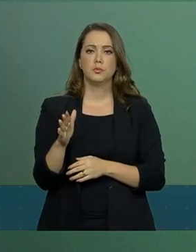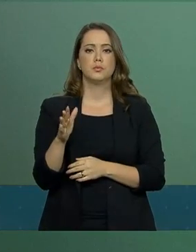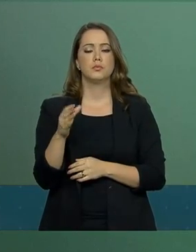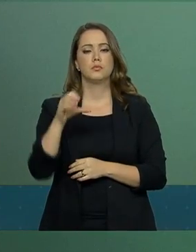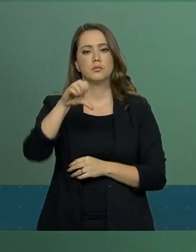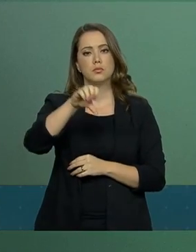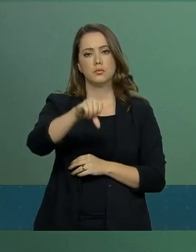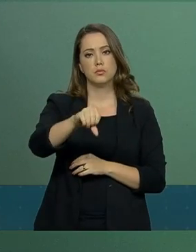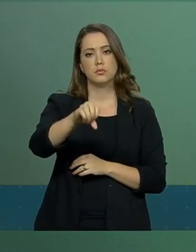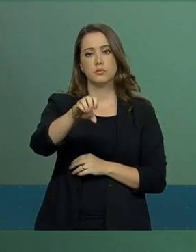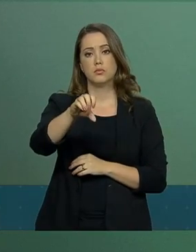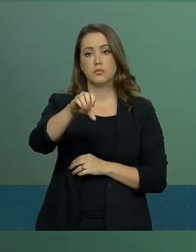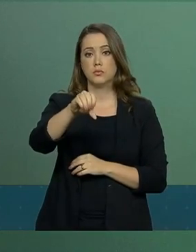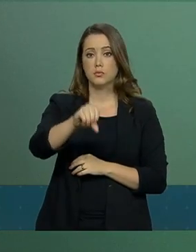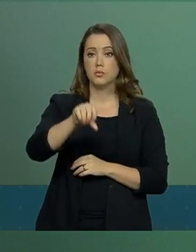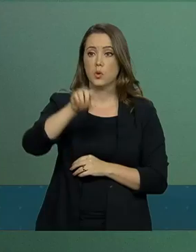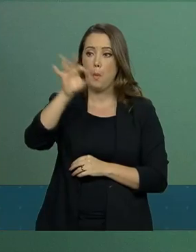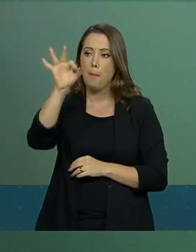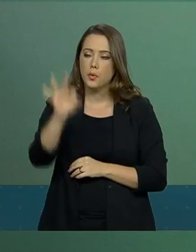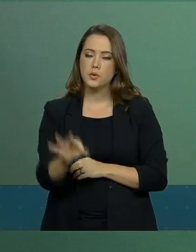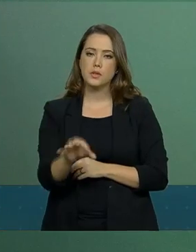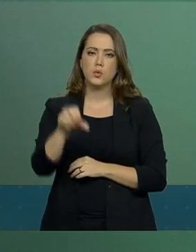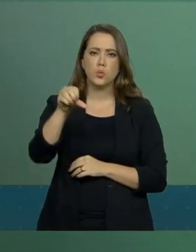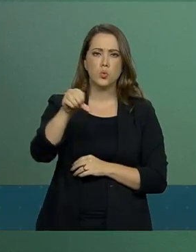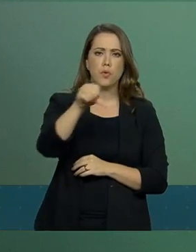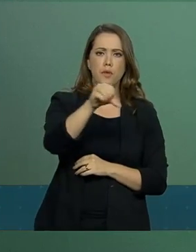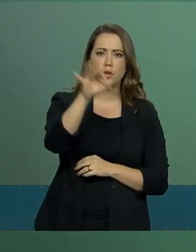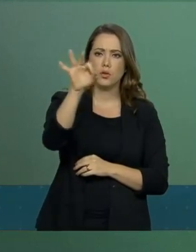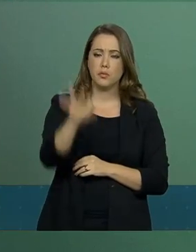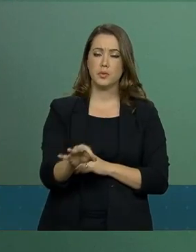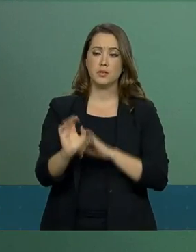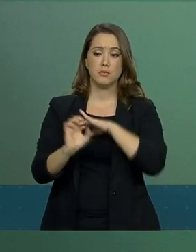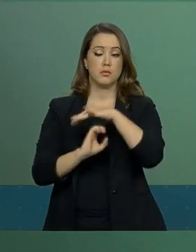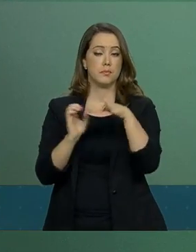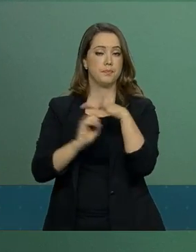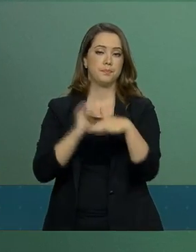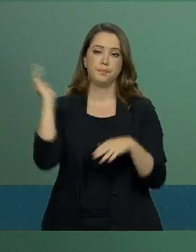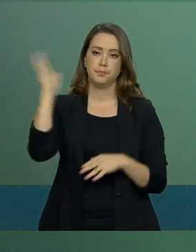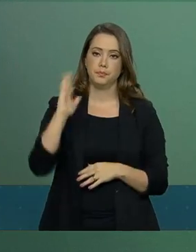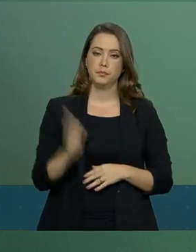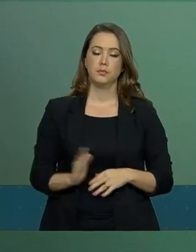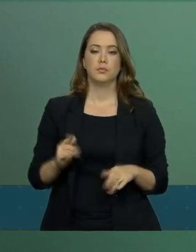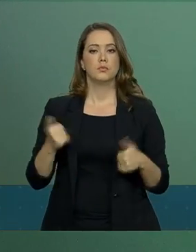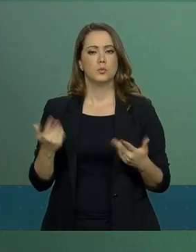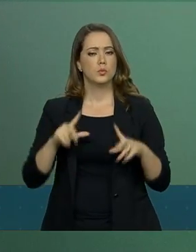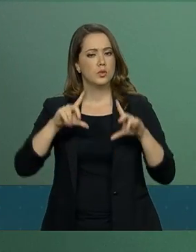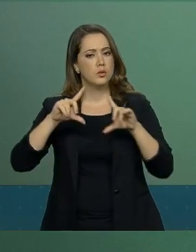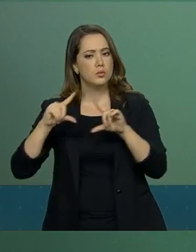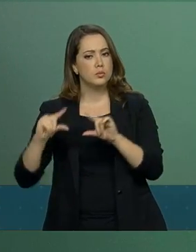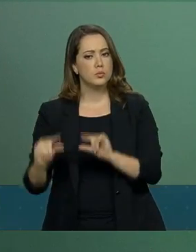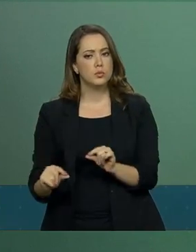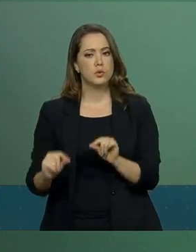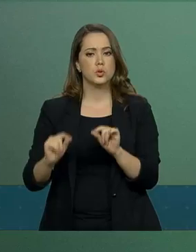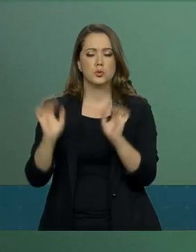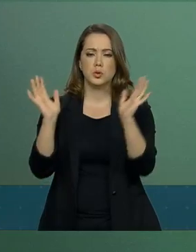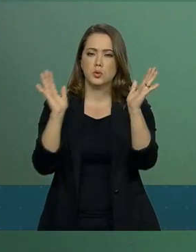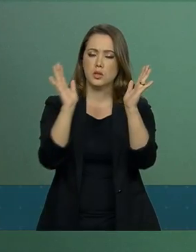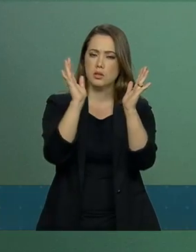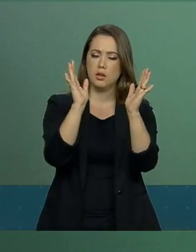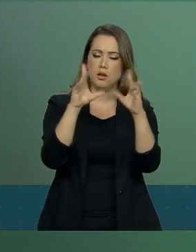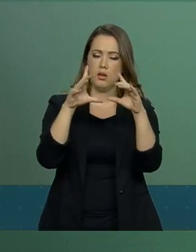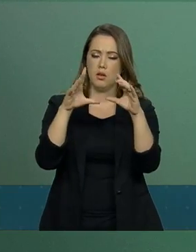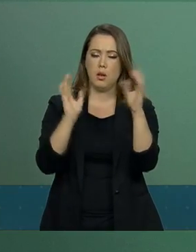99% das empresas brasileiras e diminuirá a burocracia.